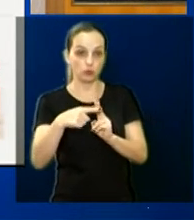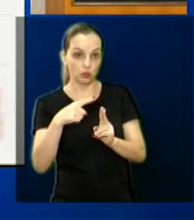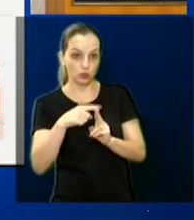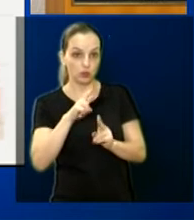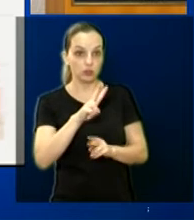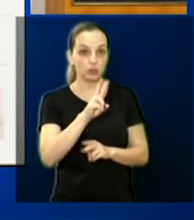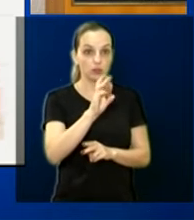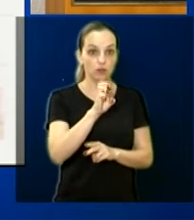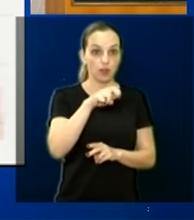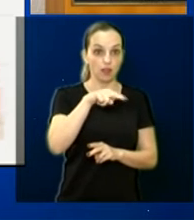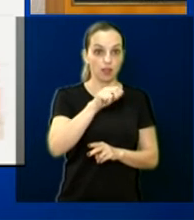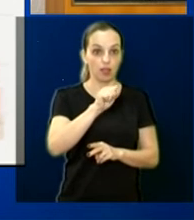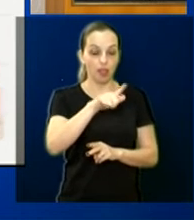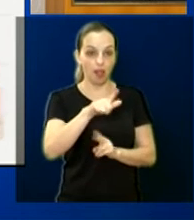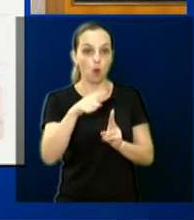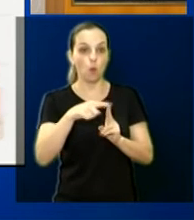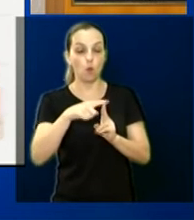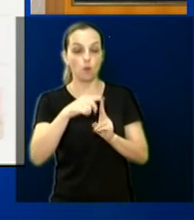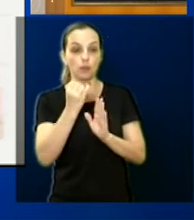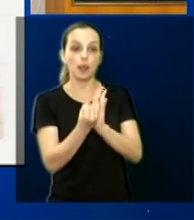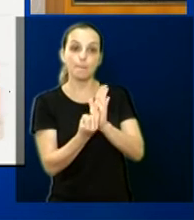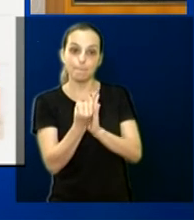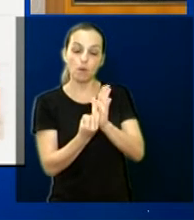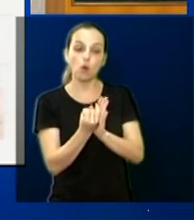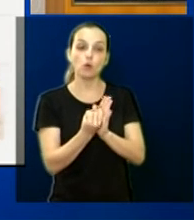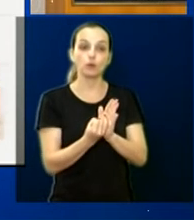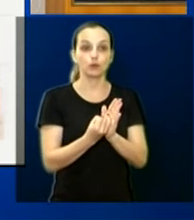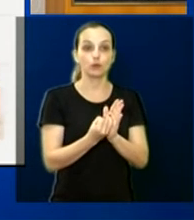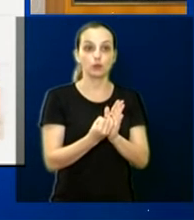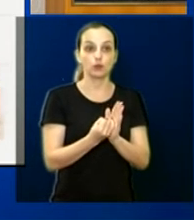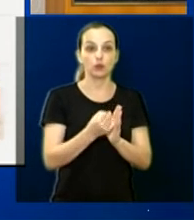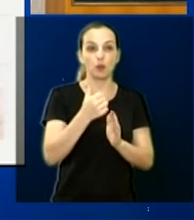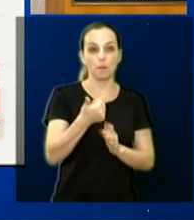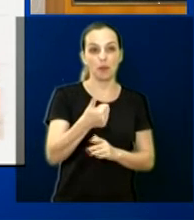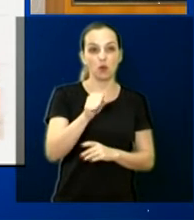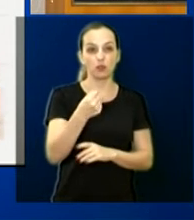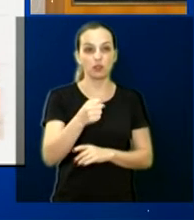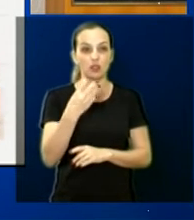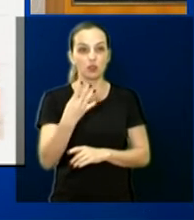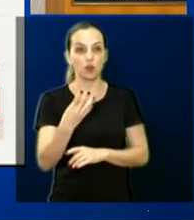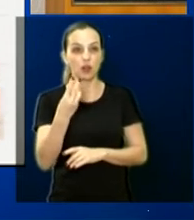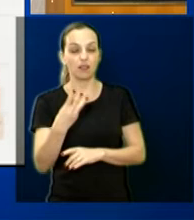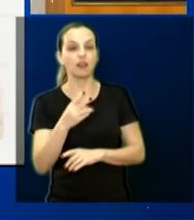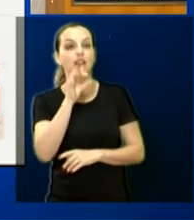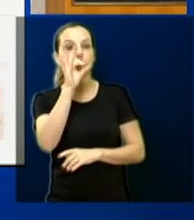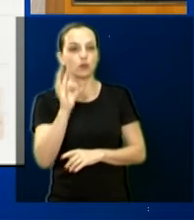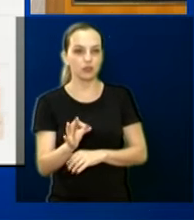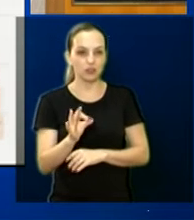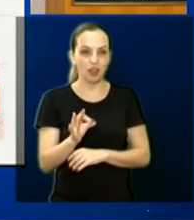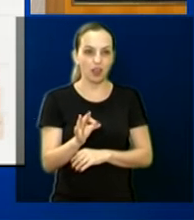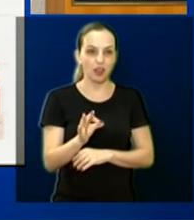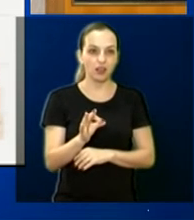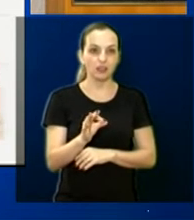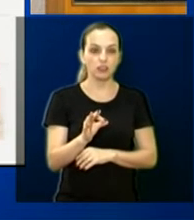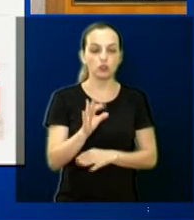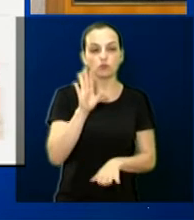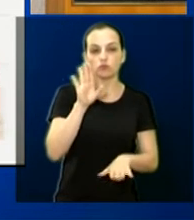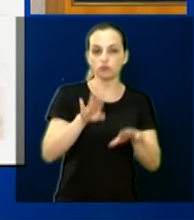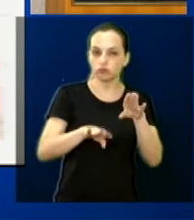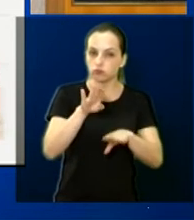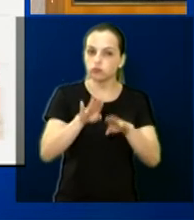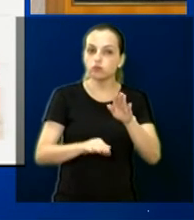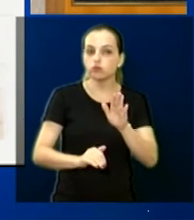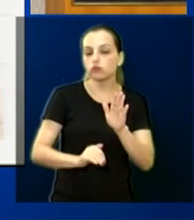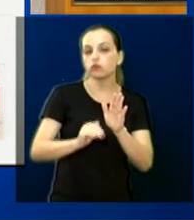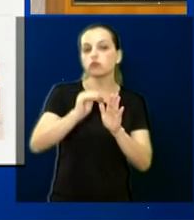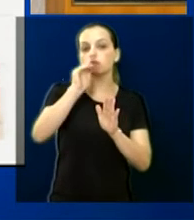Valor venal, 1.843%, IPTU 788%. E assim vai.